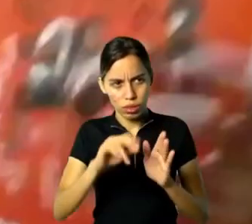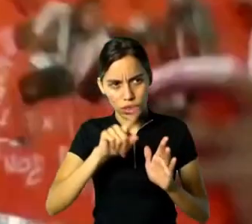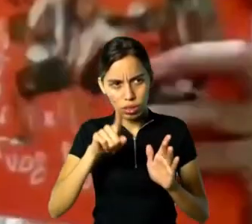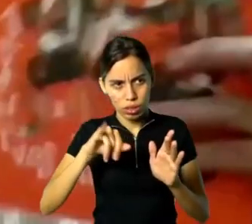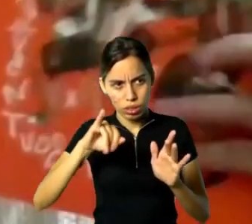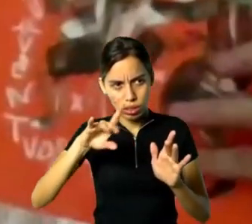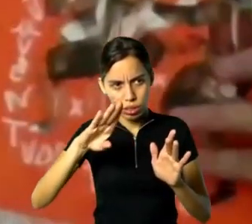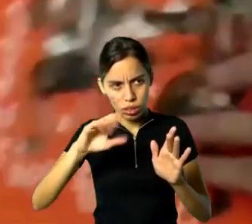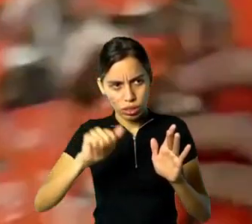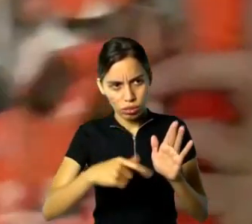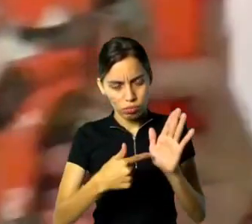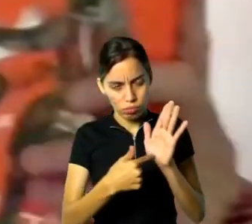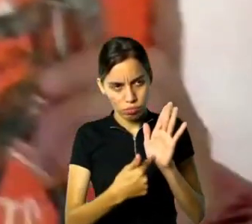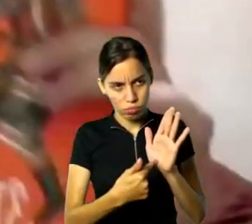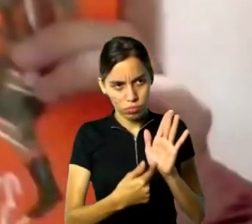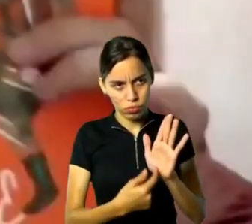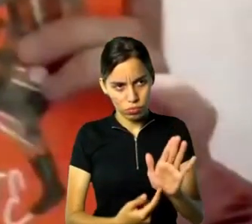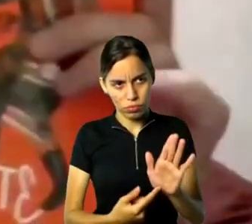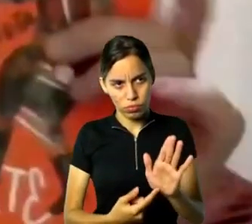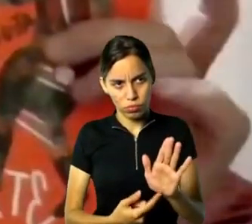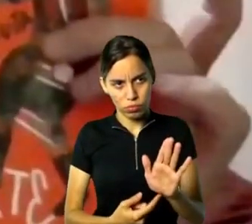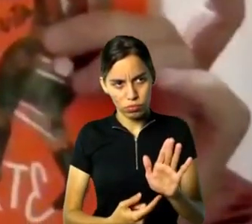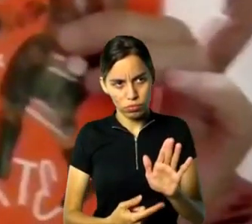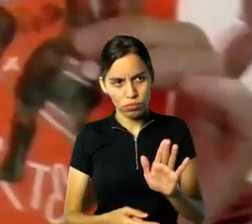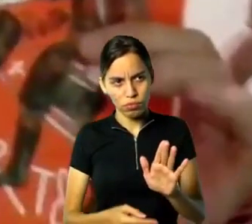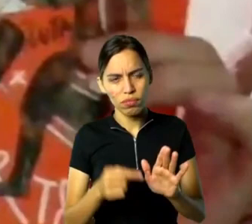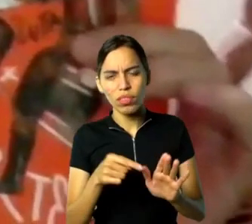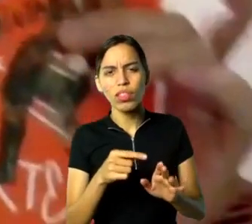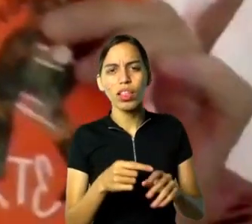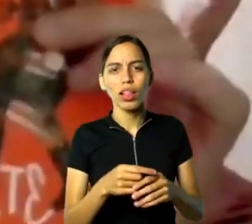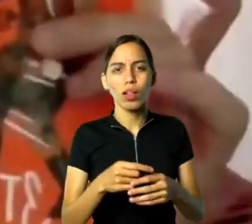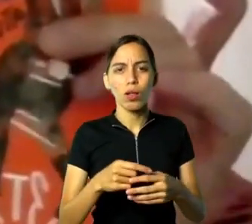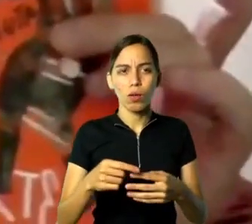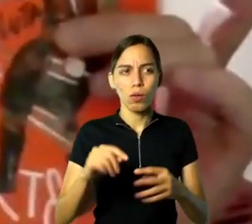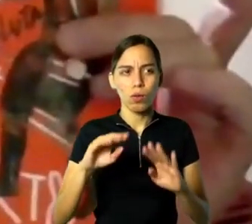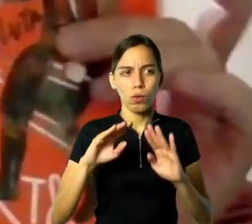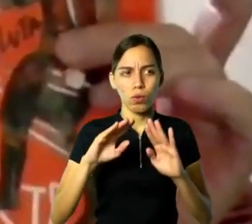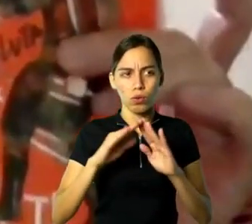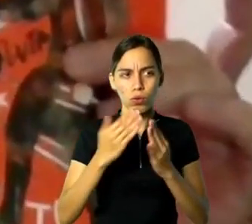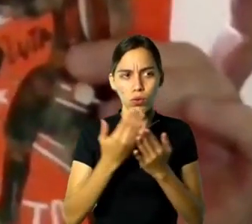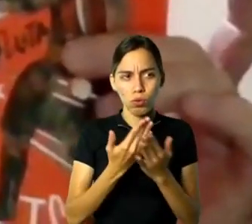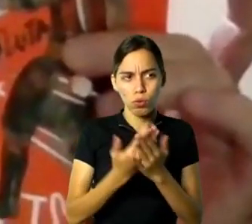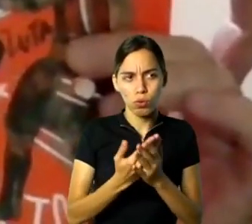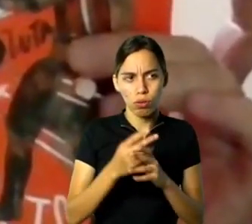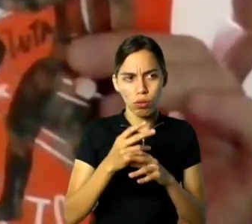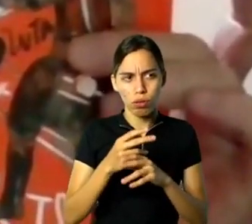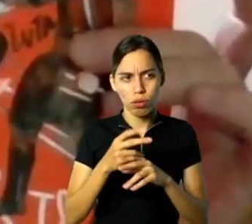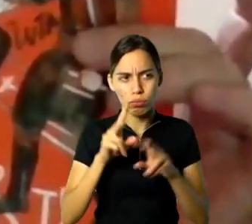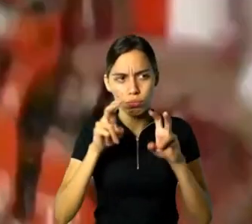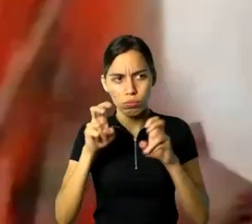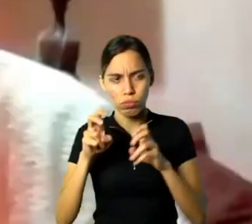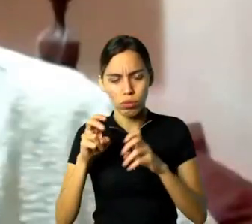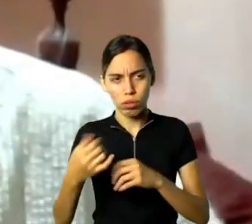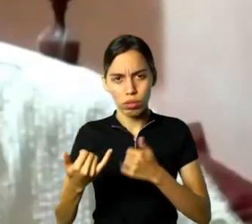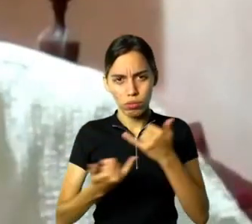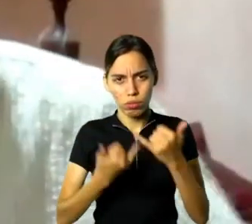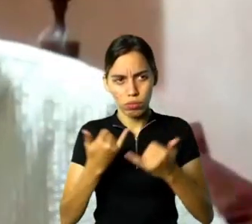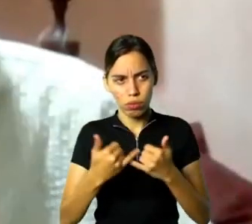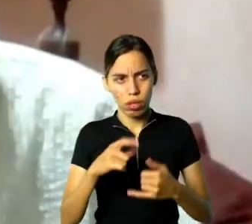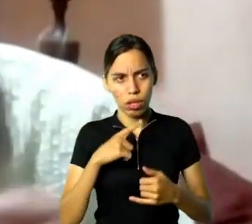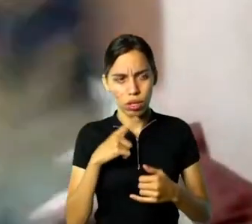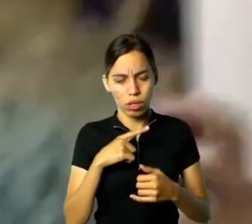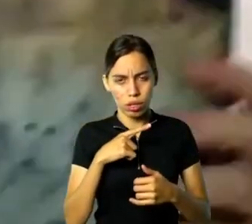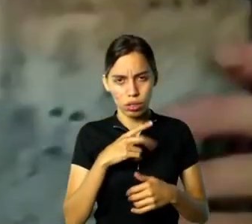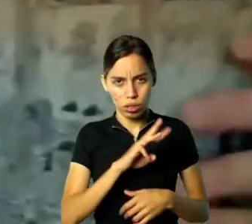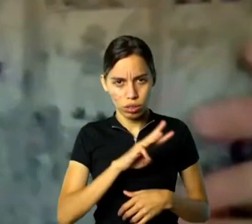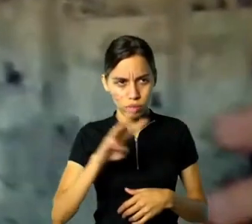essa é a última edição Escola Café e Videogame. A capa da revista tem o fundo laranja e diversos grafismos no estilo de pichação.